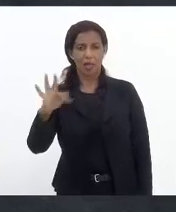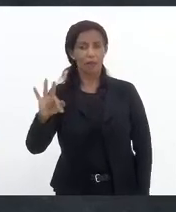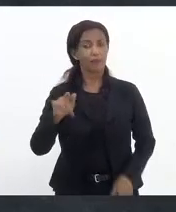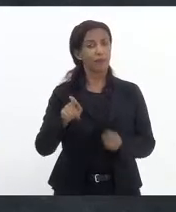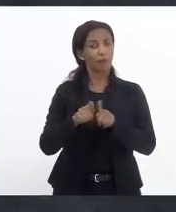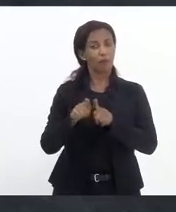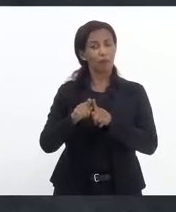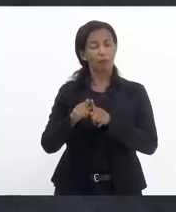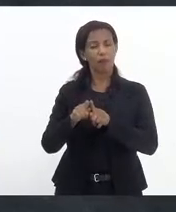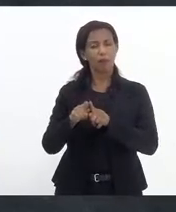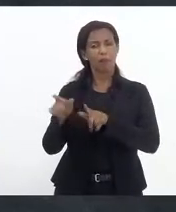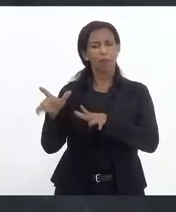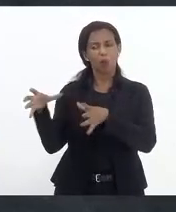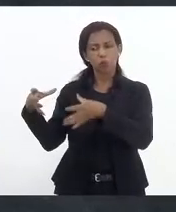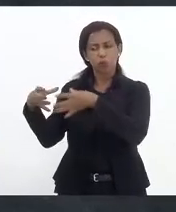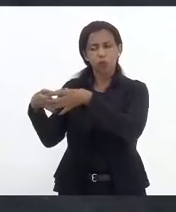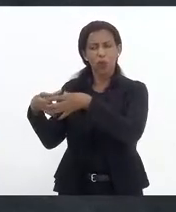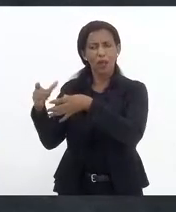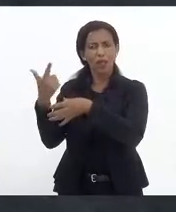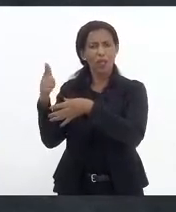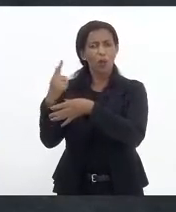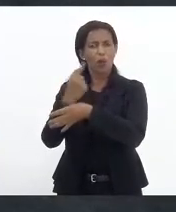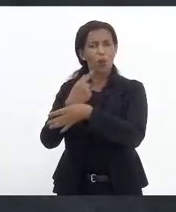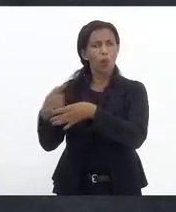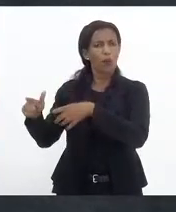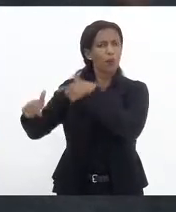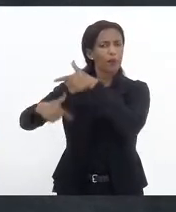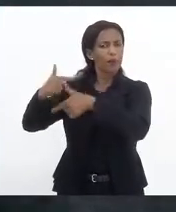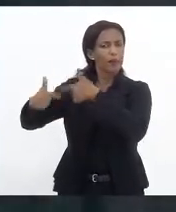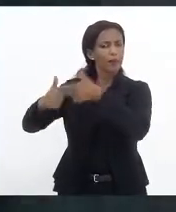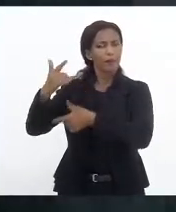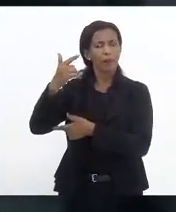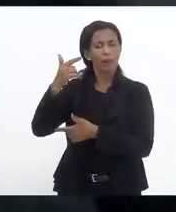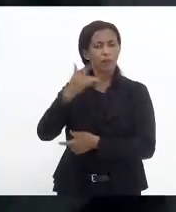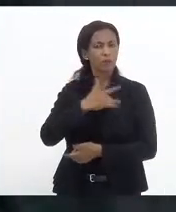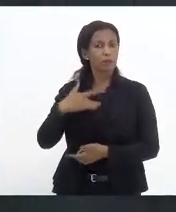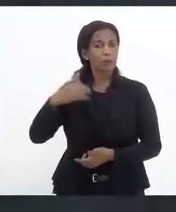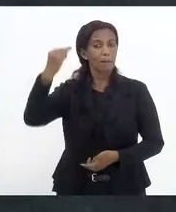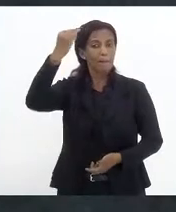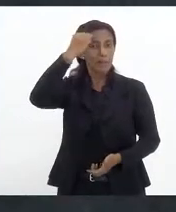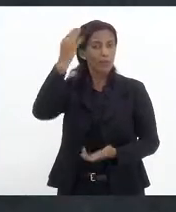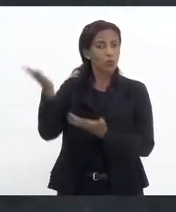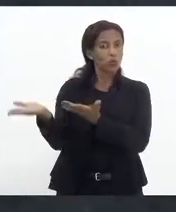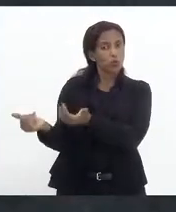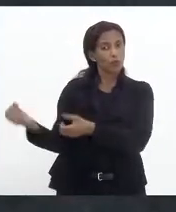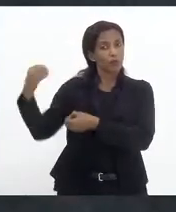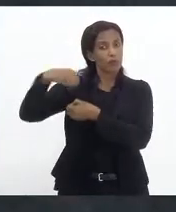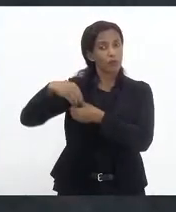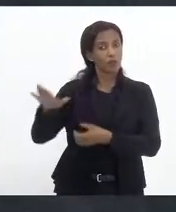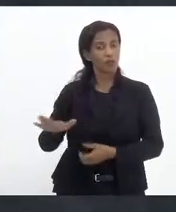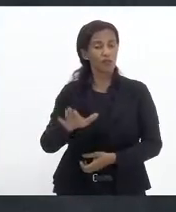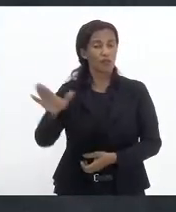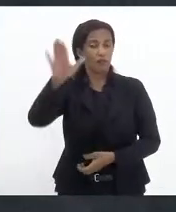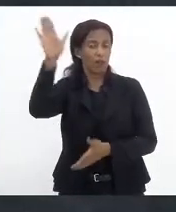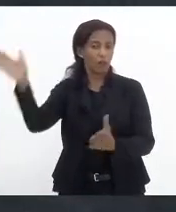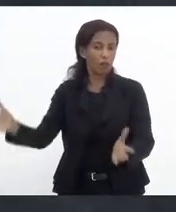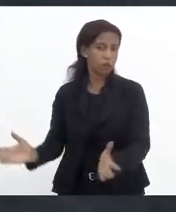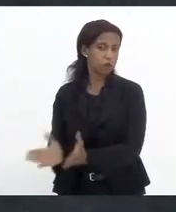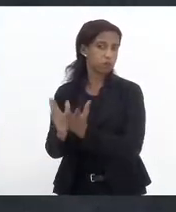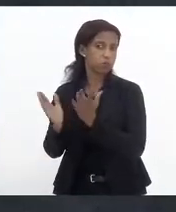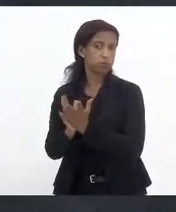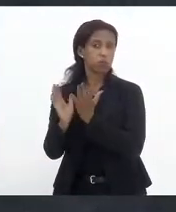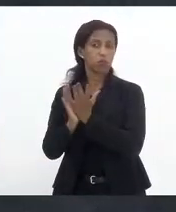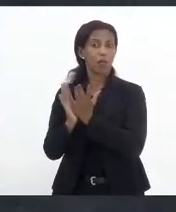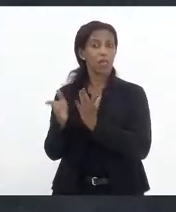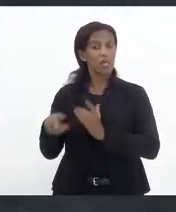organizações não-governamentais que trabalham com saúde mental de juventude dentro de favelas e periferias. portanto,